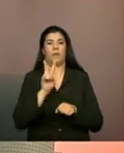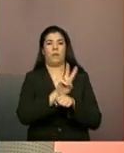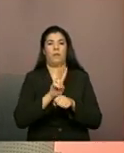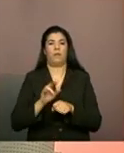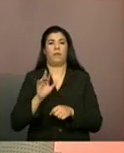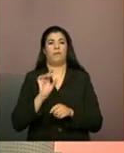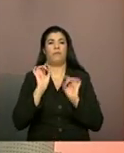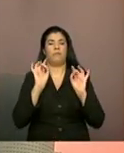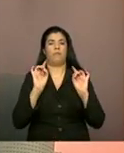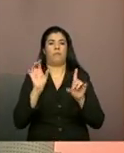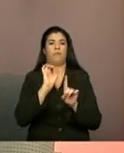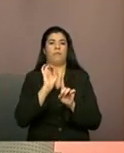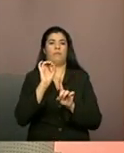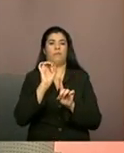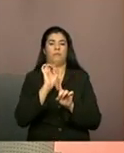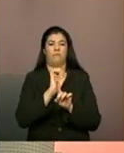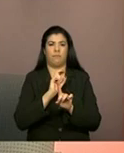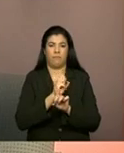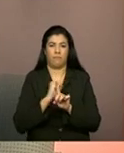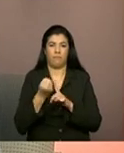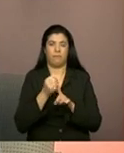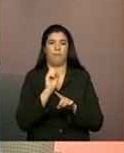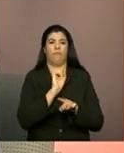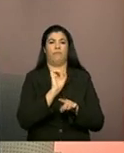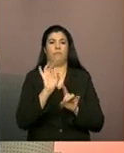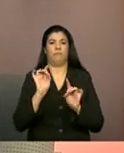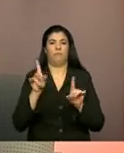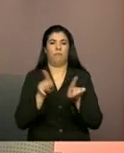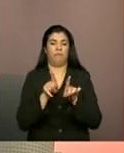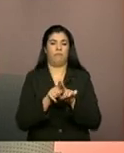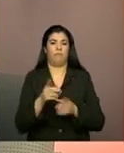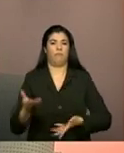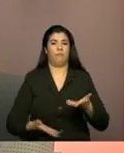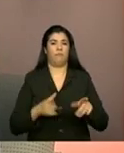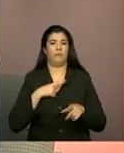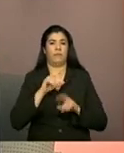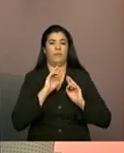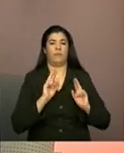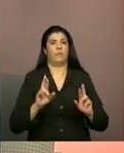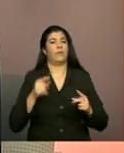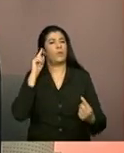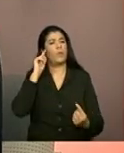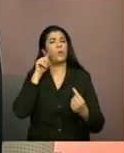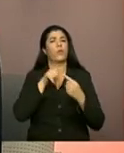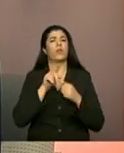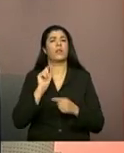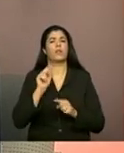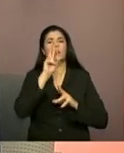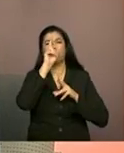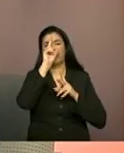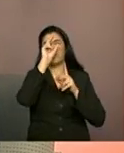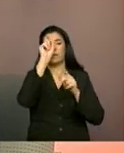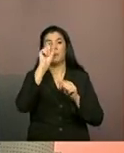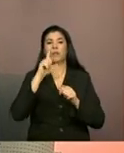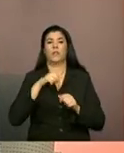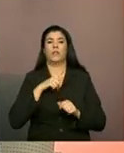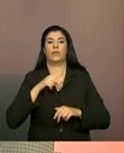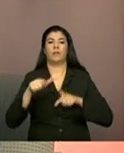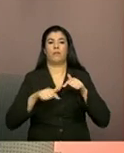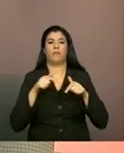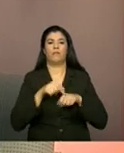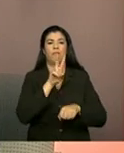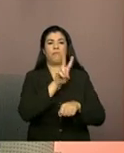da Proteção Social Especial. Esses serviços têm, entre outros objetivos, o de fortalecer o papel